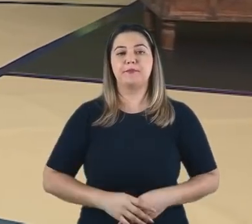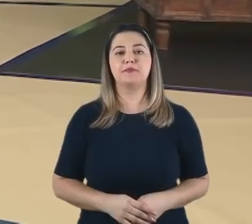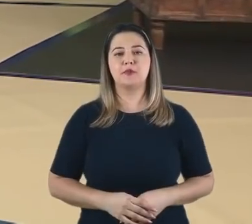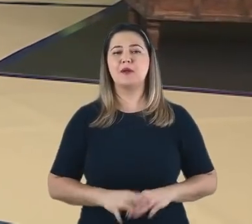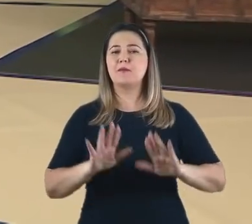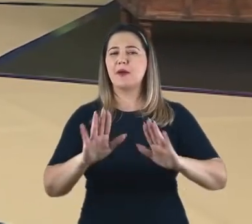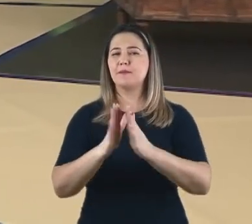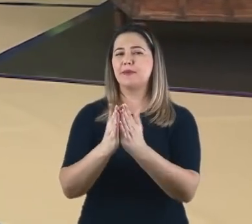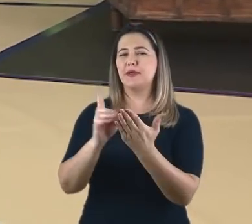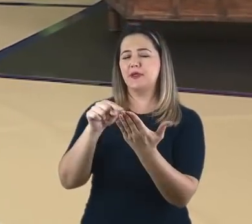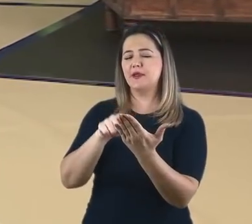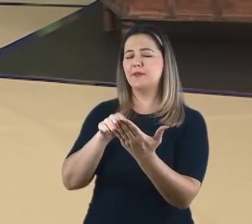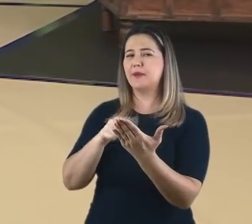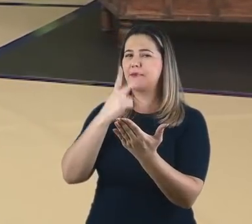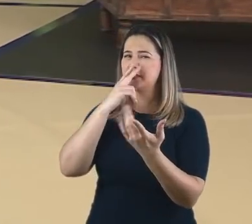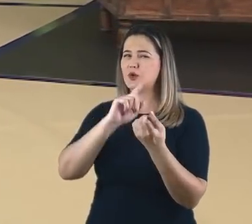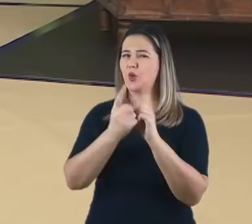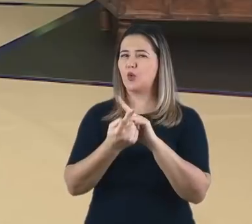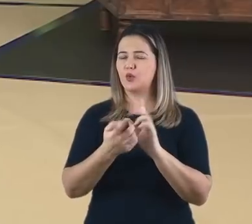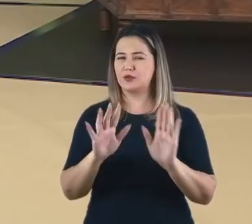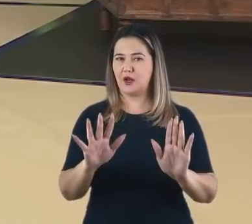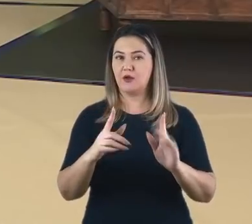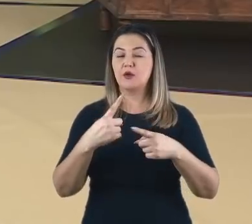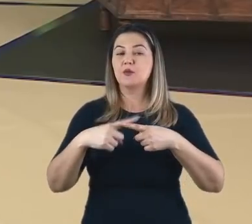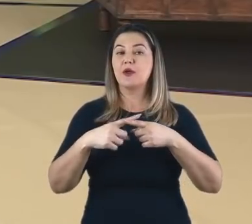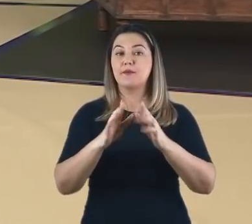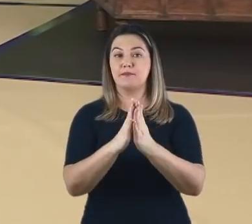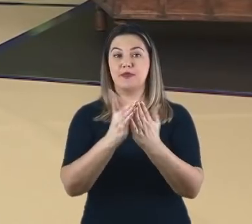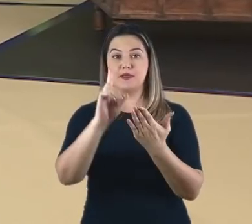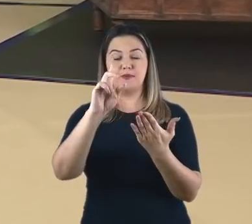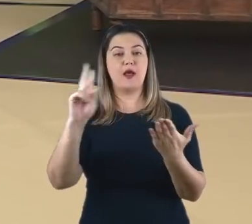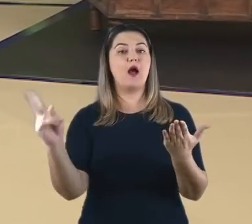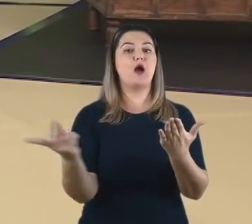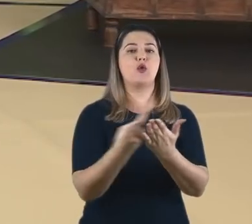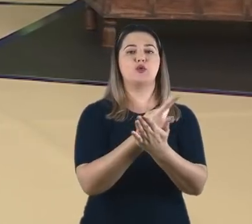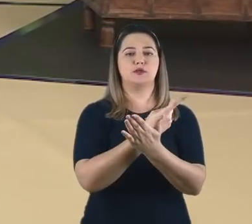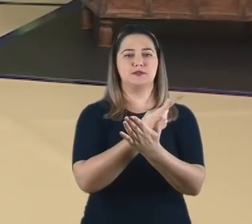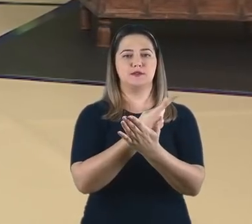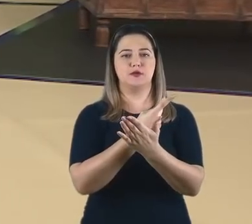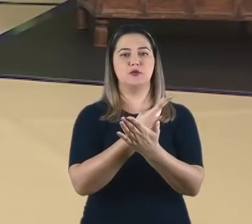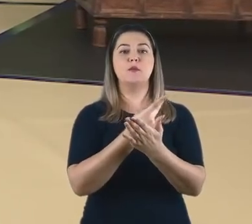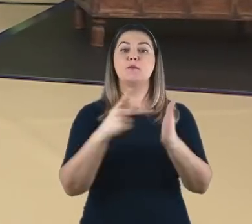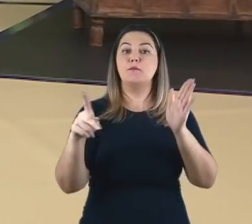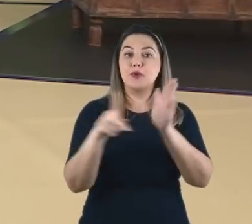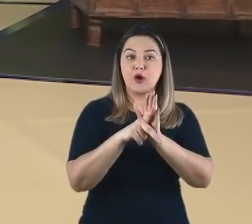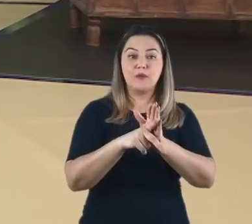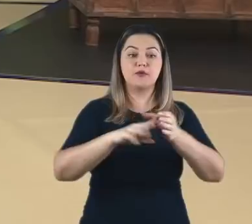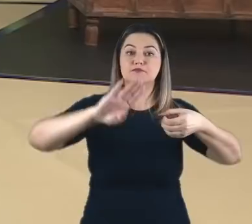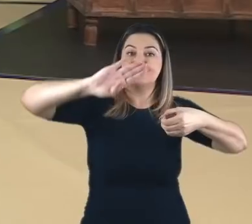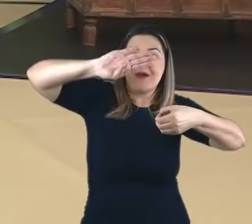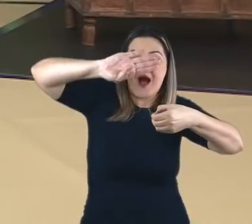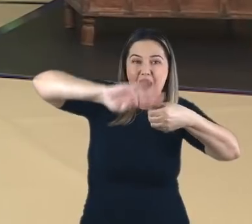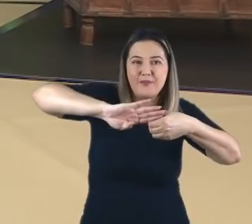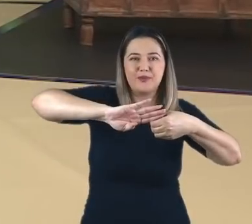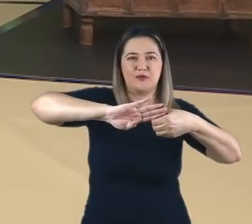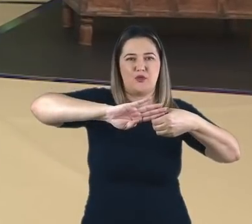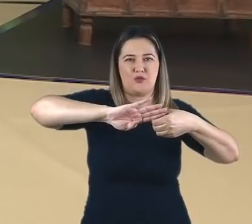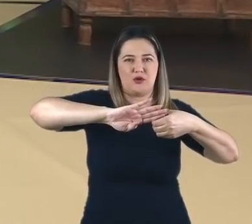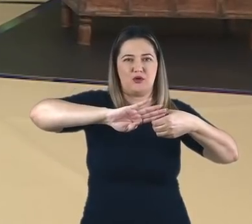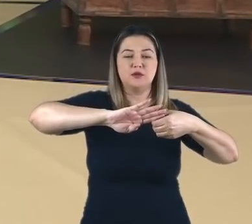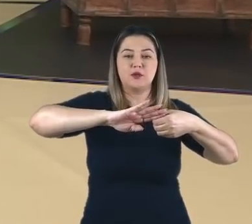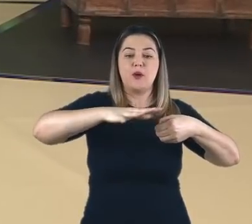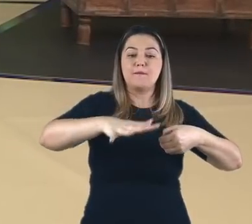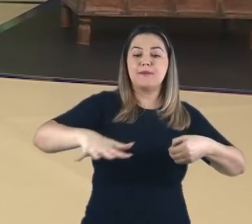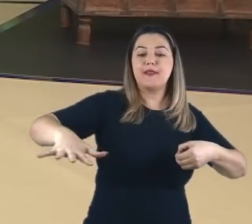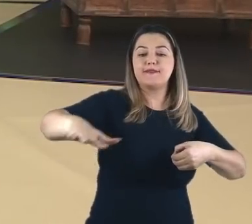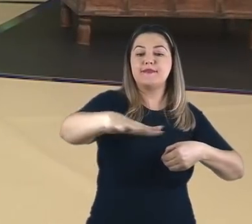choca com essa sugestão. Sabe por quê? Na Bíblia diz que esse incidente aconteceu na Babilônia. A planície